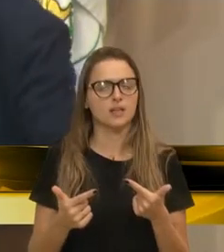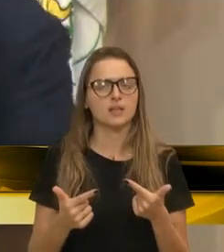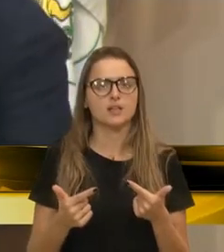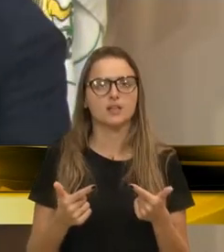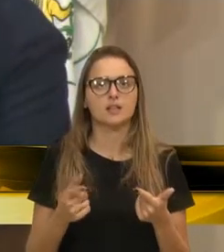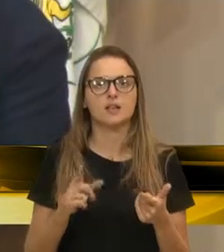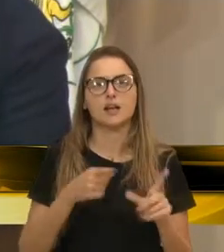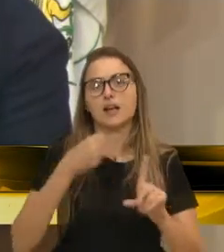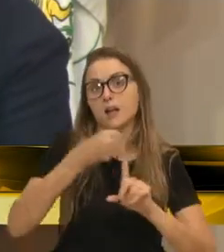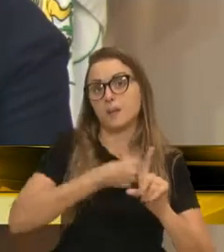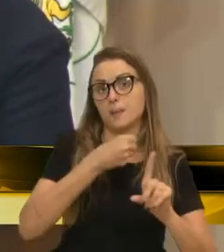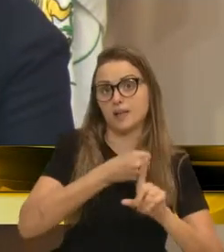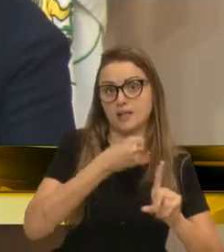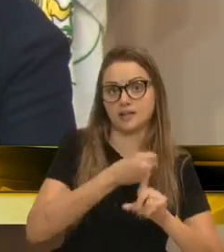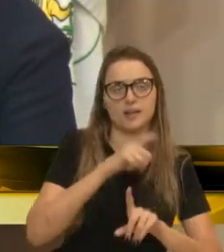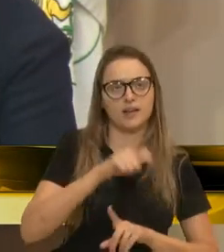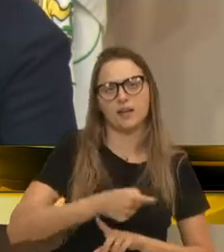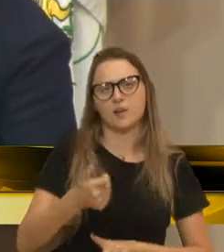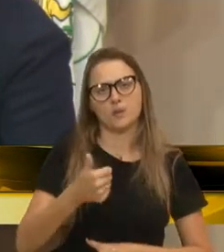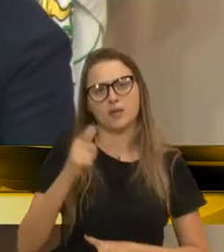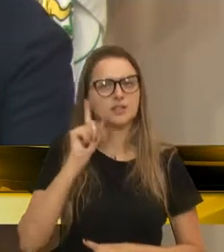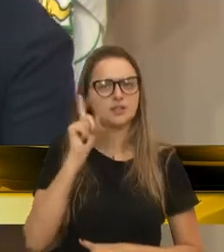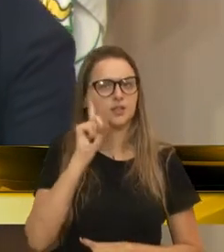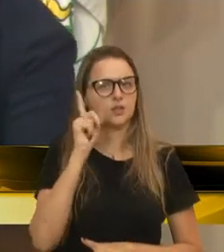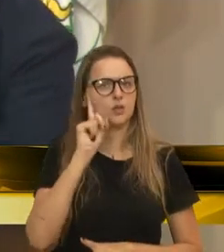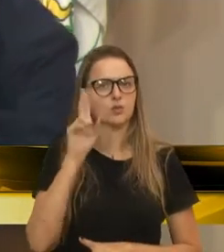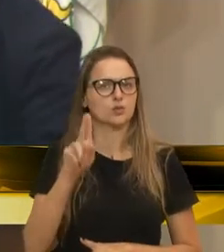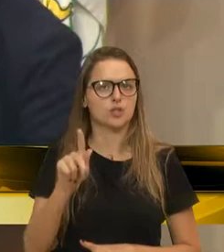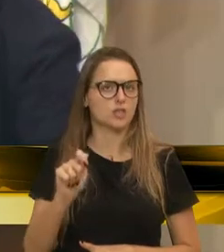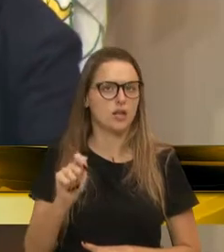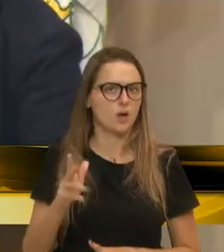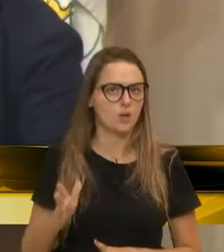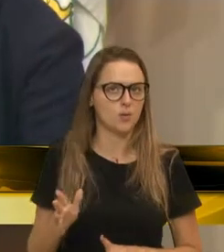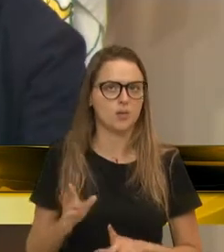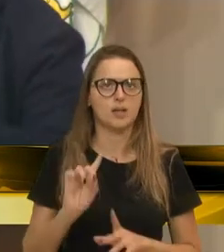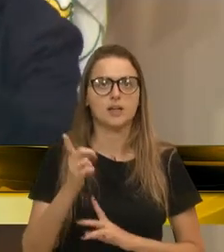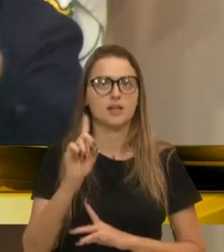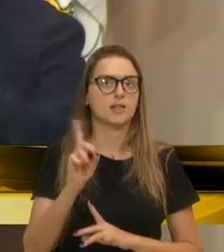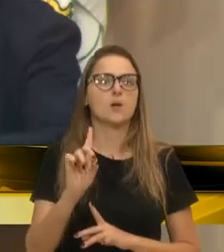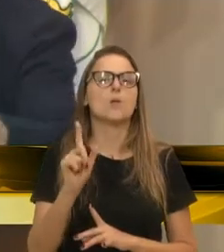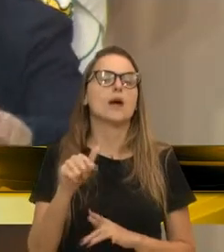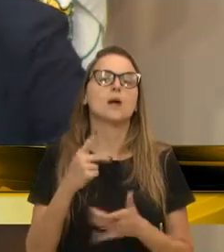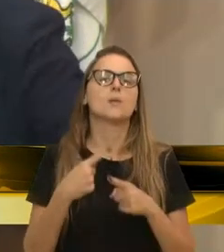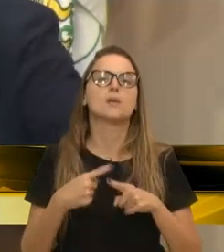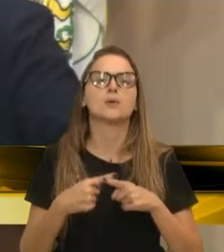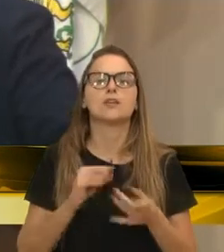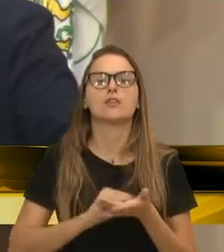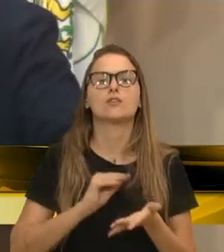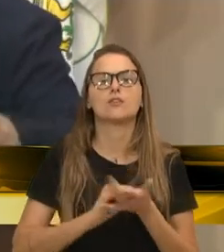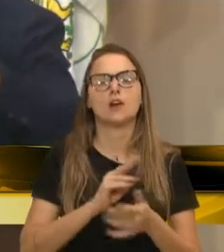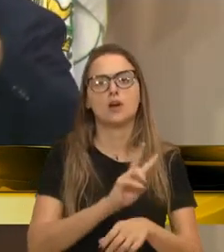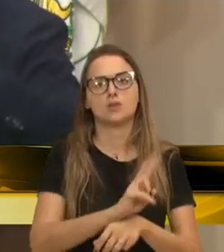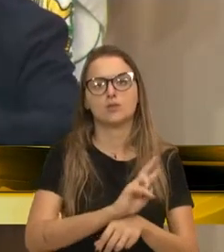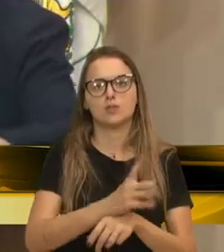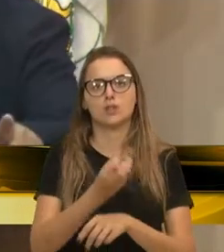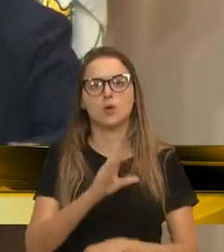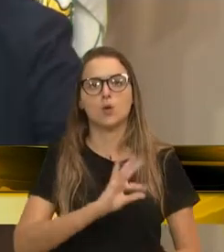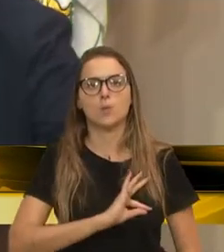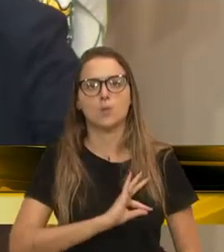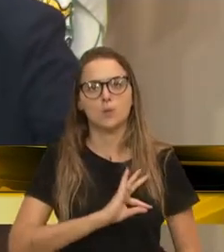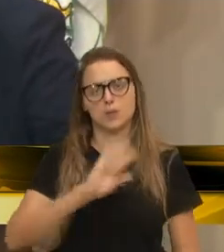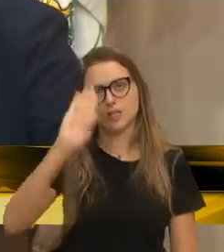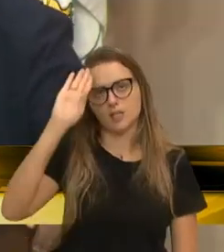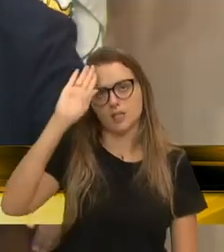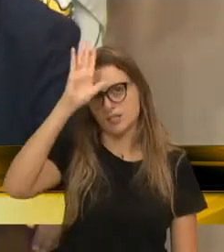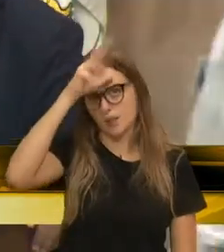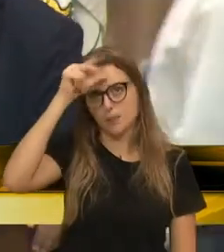Sim, agressão isso é quase que diariamente lá. E não é que precisa de vigilante, não é que precisa de guarda municipal, não é que precisa de polícia.